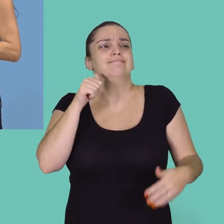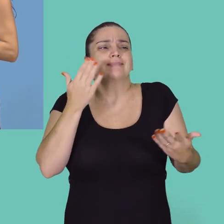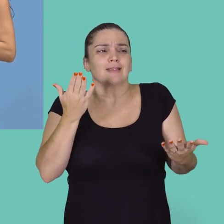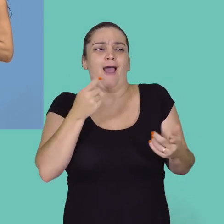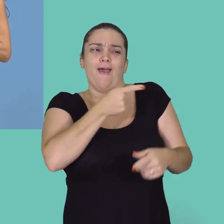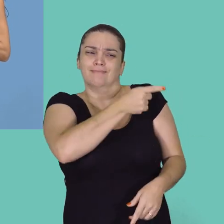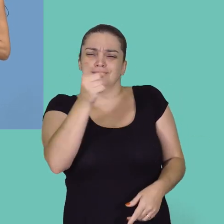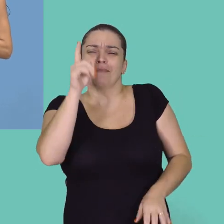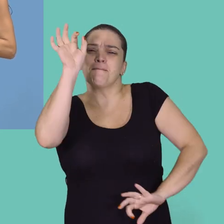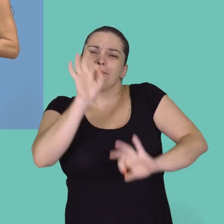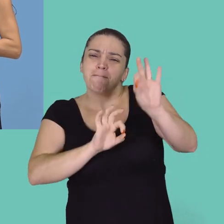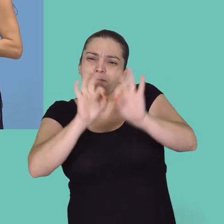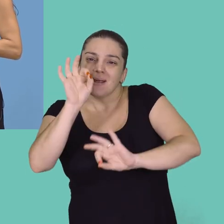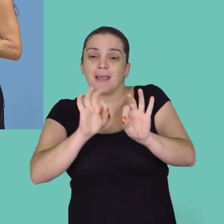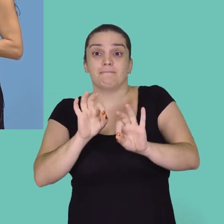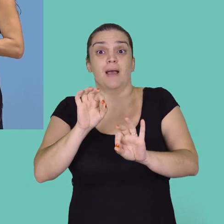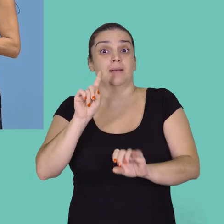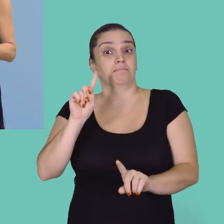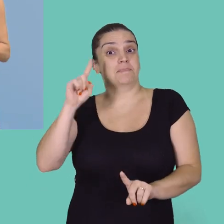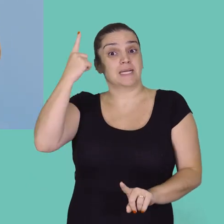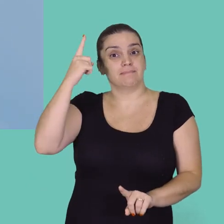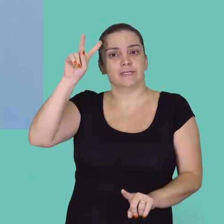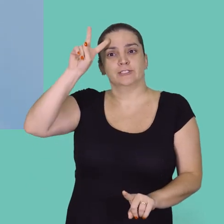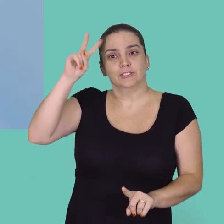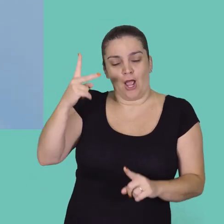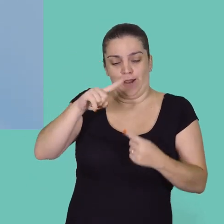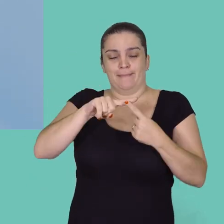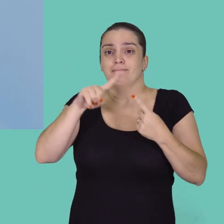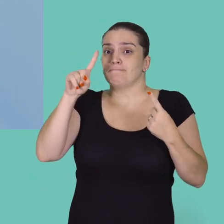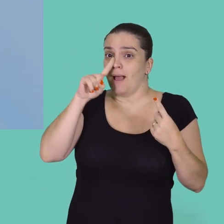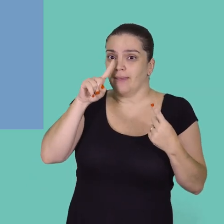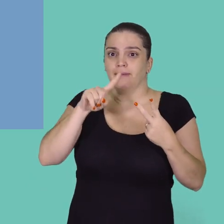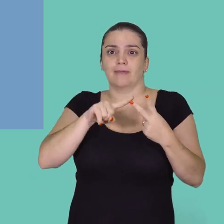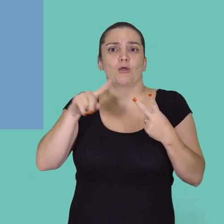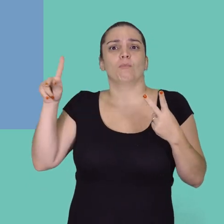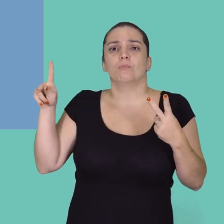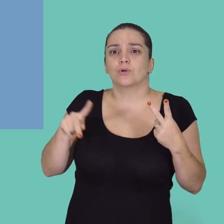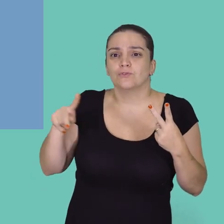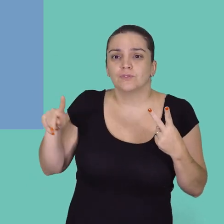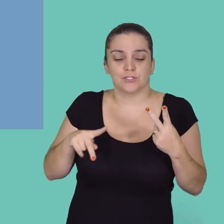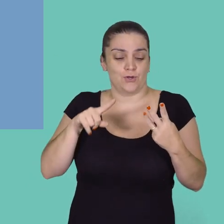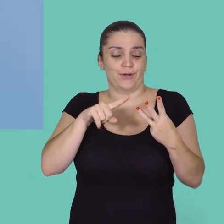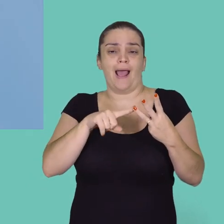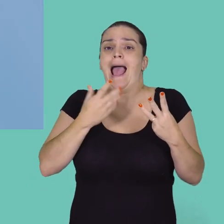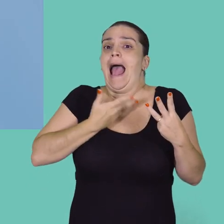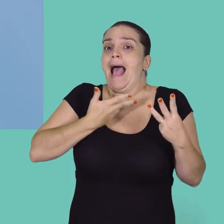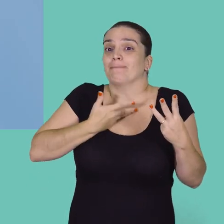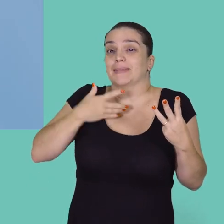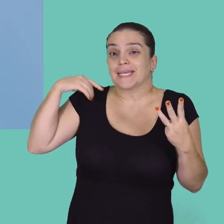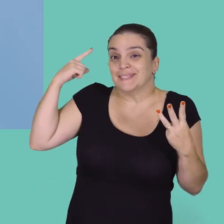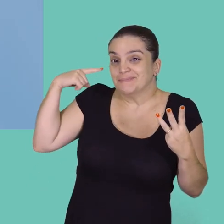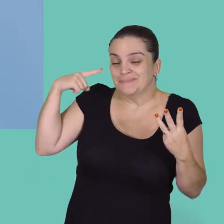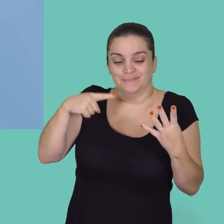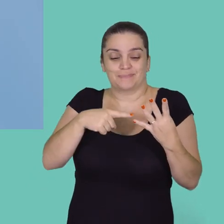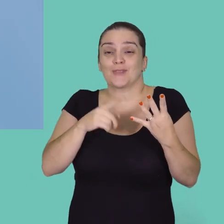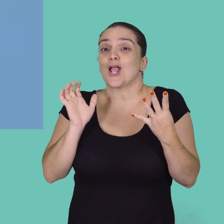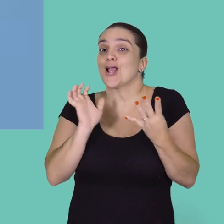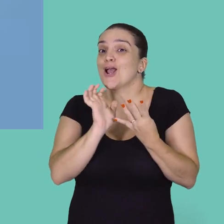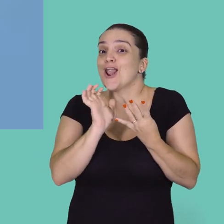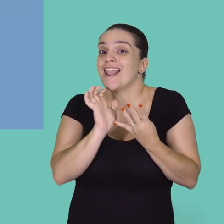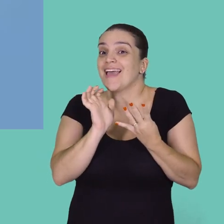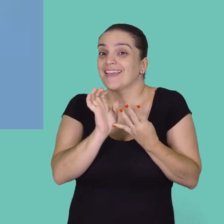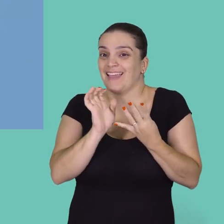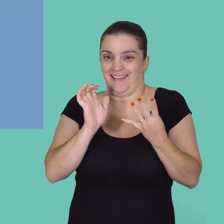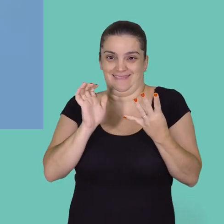contando a história de Carlota com a mãe, com o professor, com a amiga louquinha, com o colega de sala,